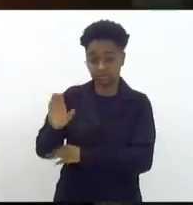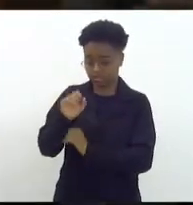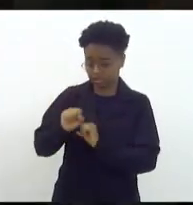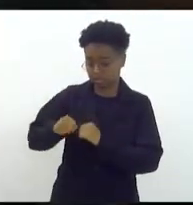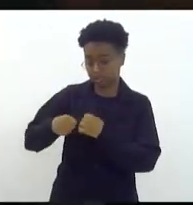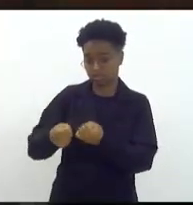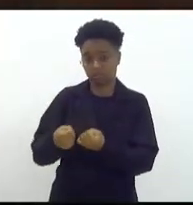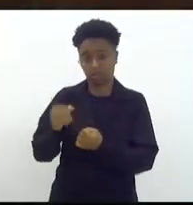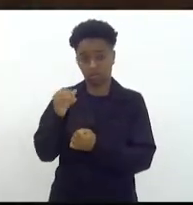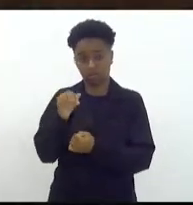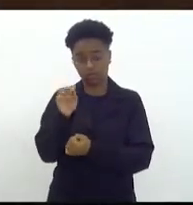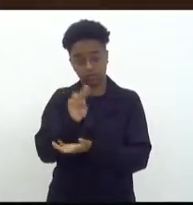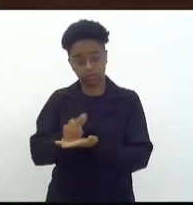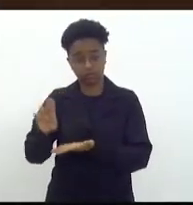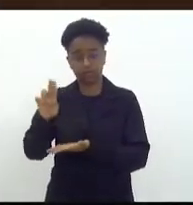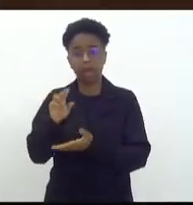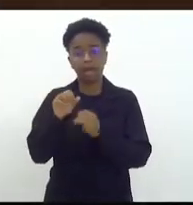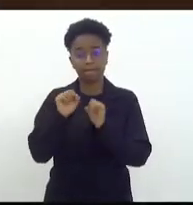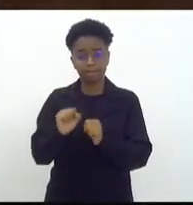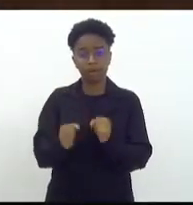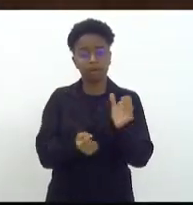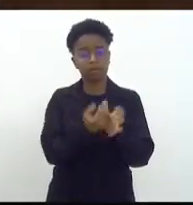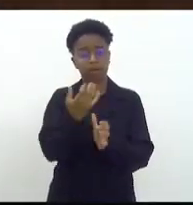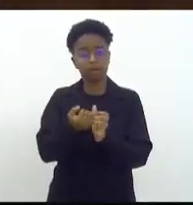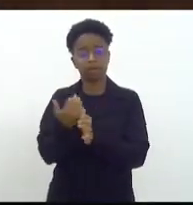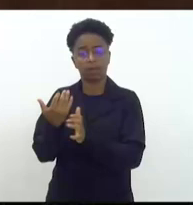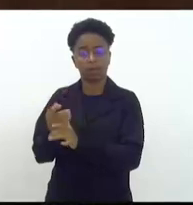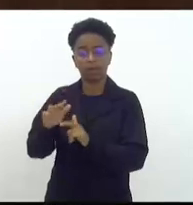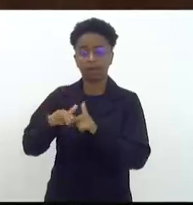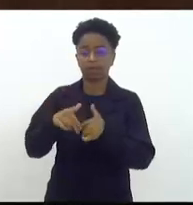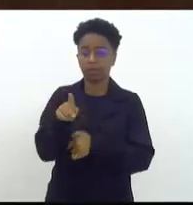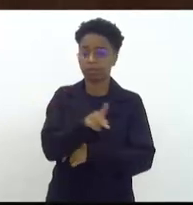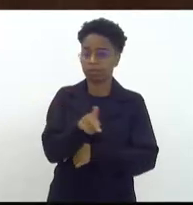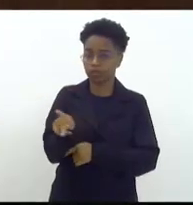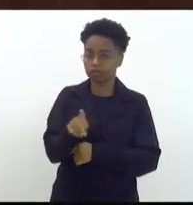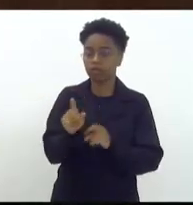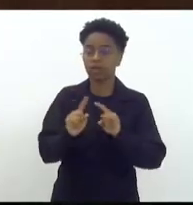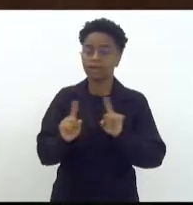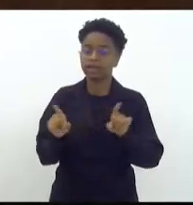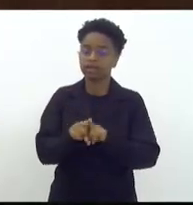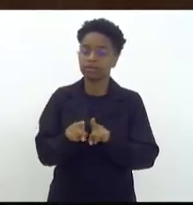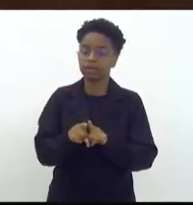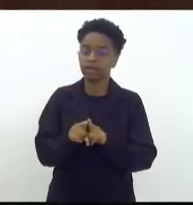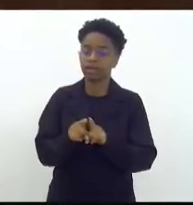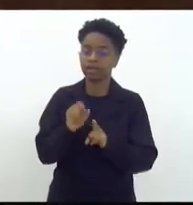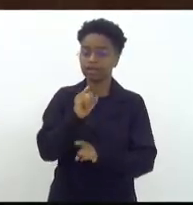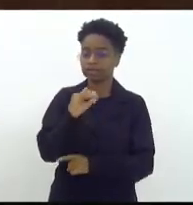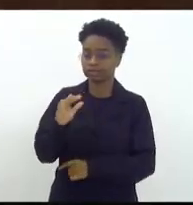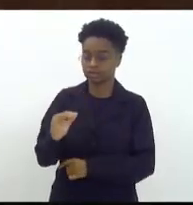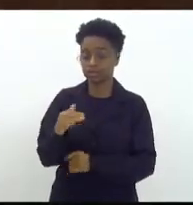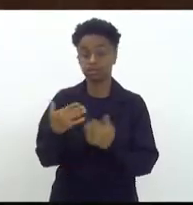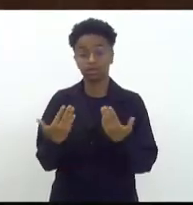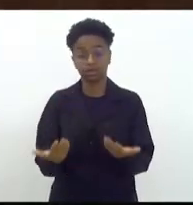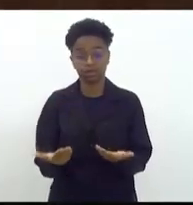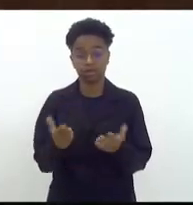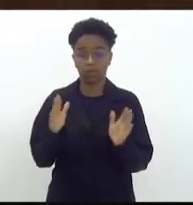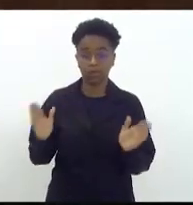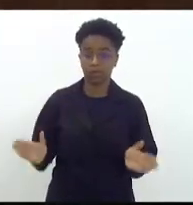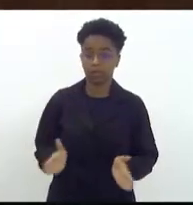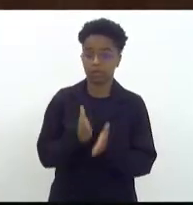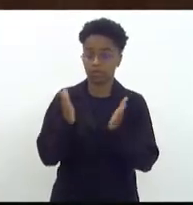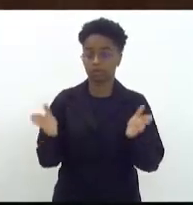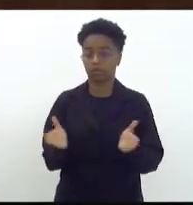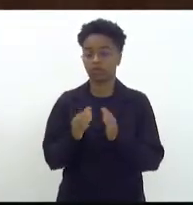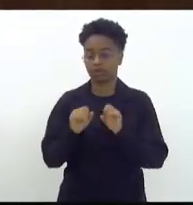pode não só produzir a partir da docência, mas também a partir da iniciação científica. Então, promover a